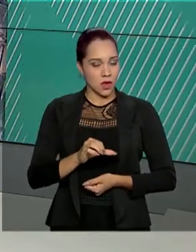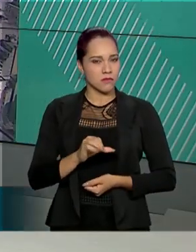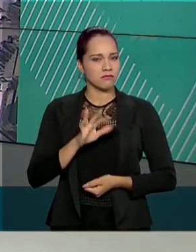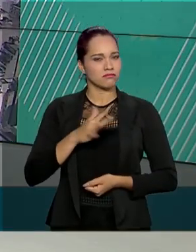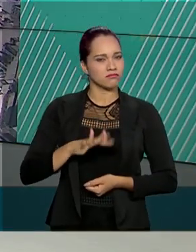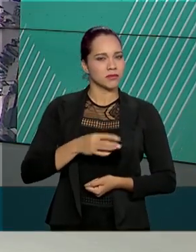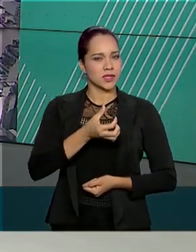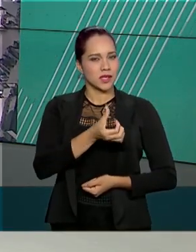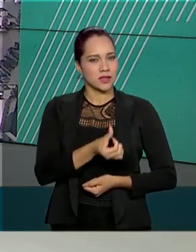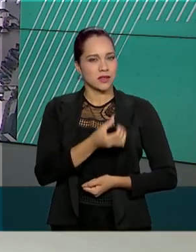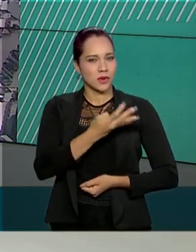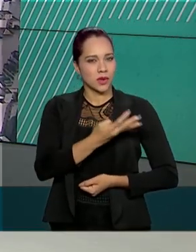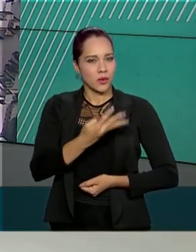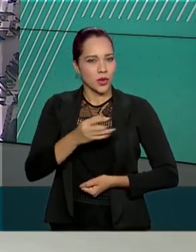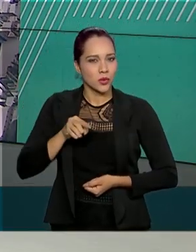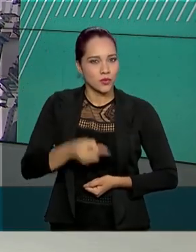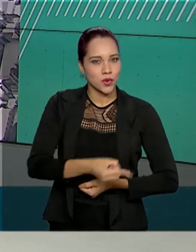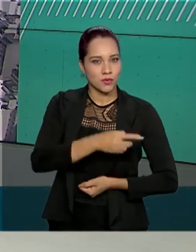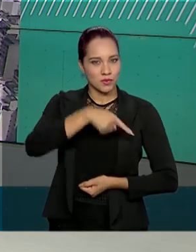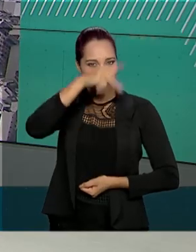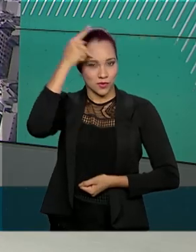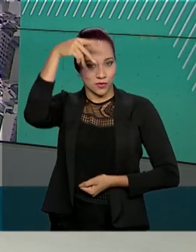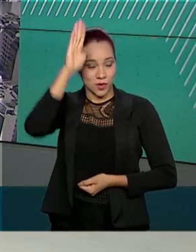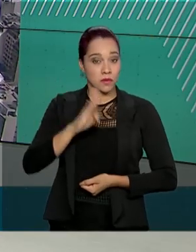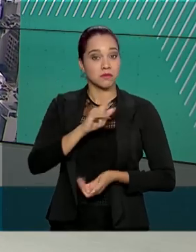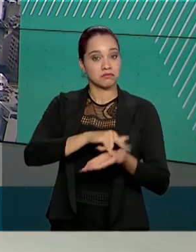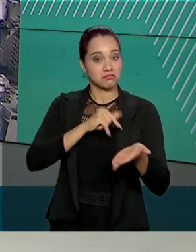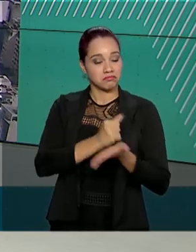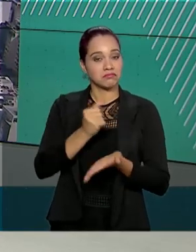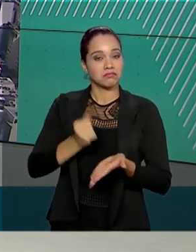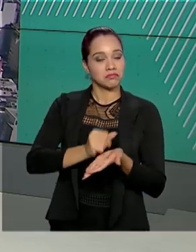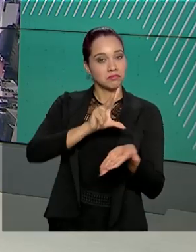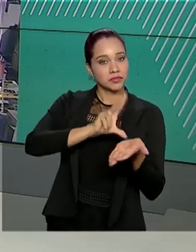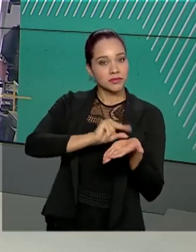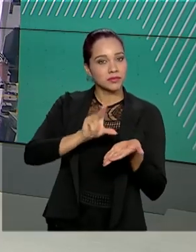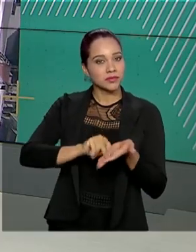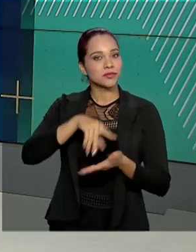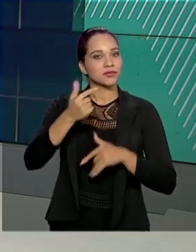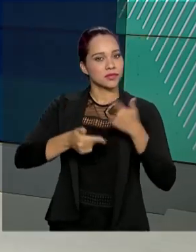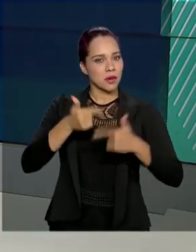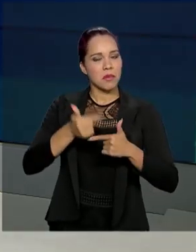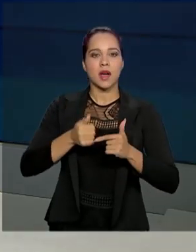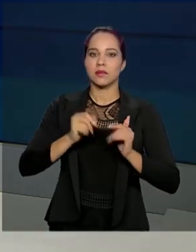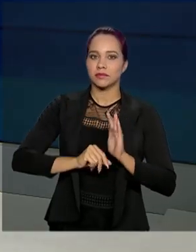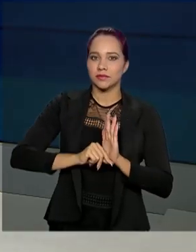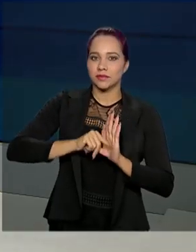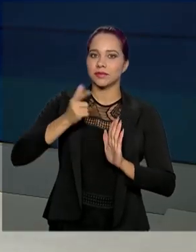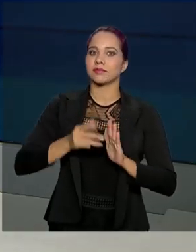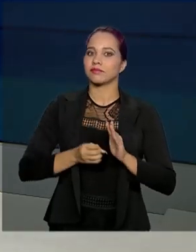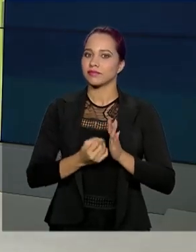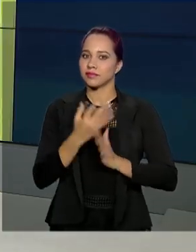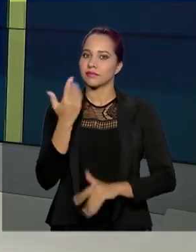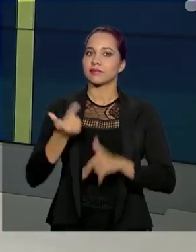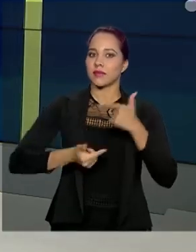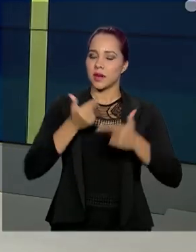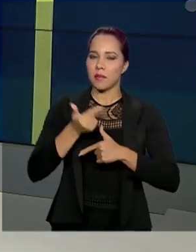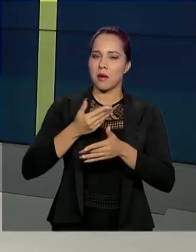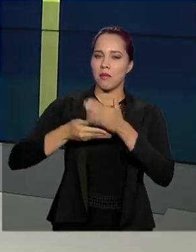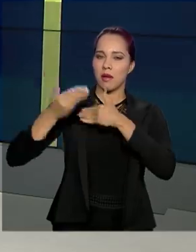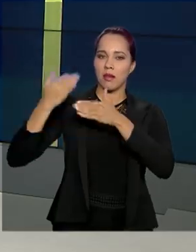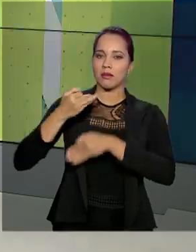644 mil brasileiros foram contratados com carteira assinada. É o maior saldo de emprego formal desde